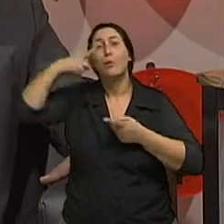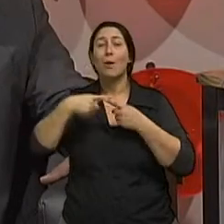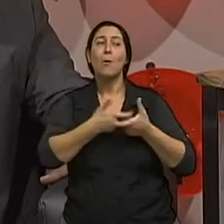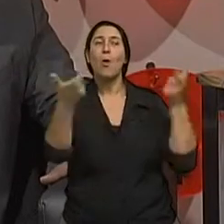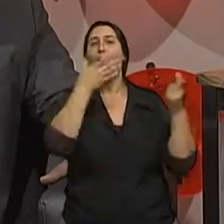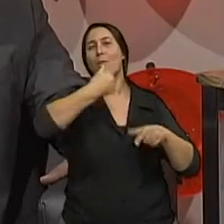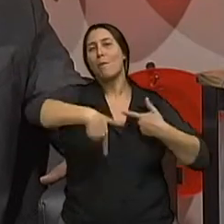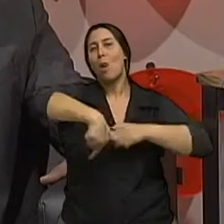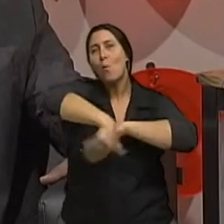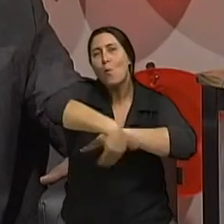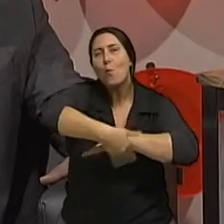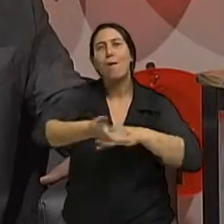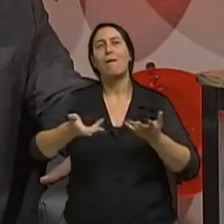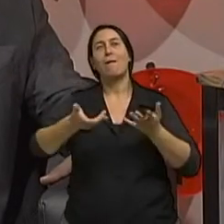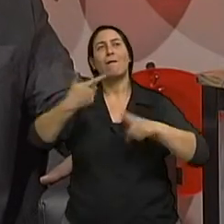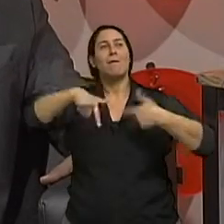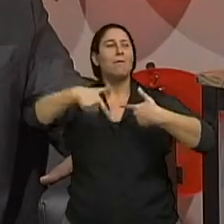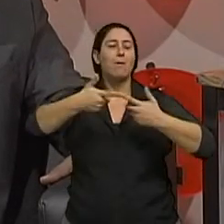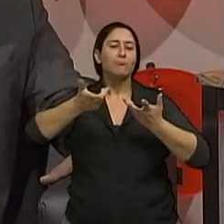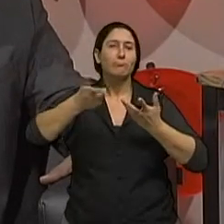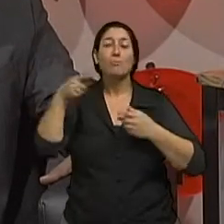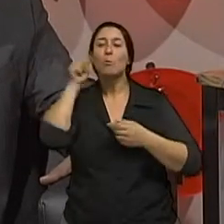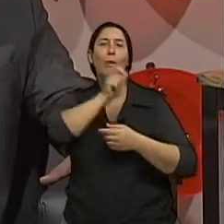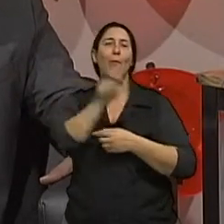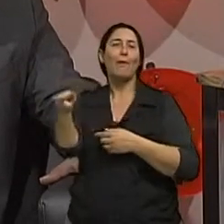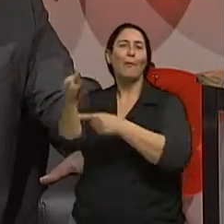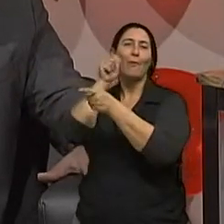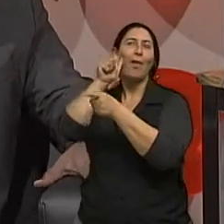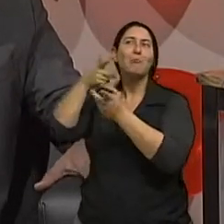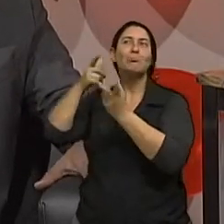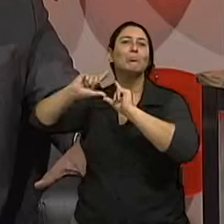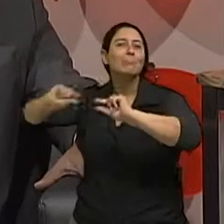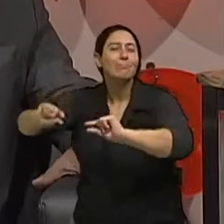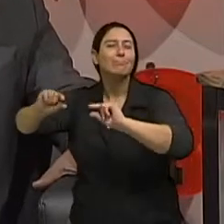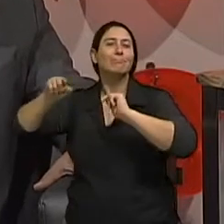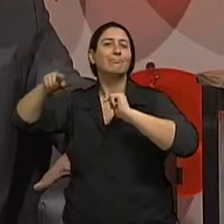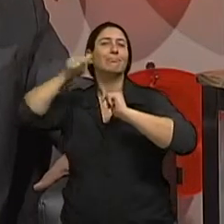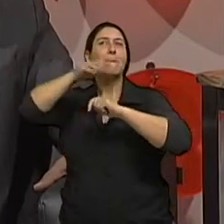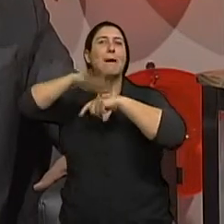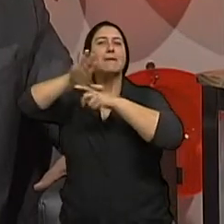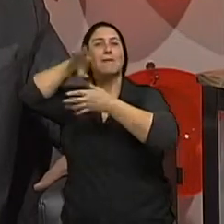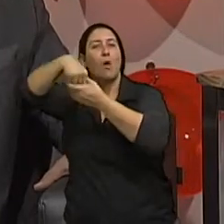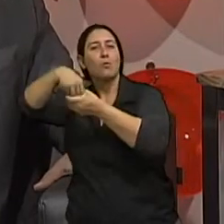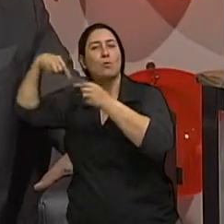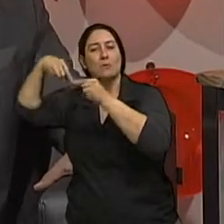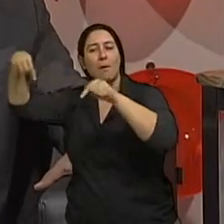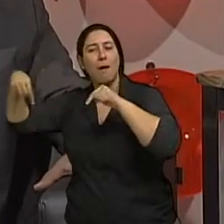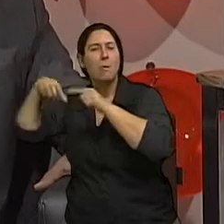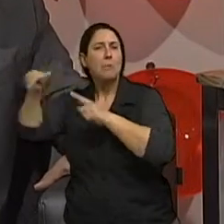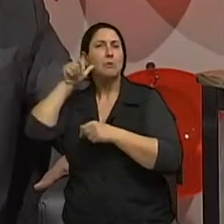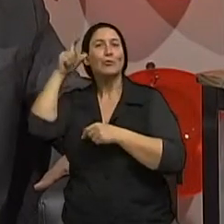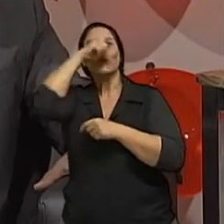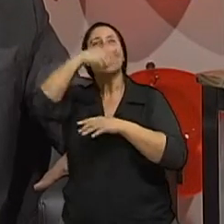rua expostos geralmente ao sol do que as mulheres muito maior muito mais incidente isso em homens